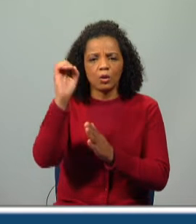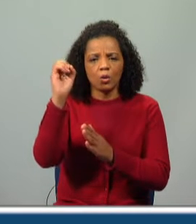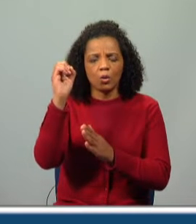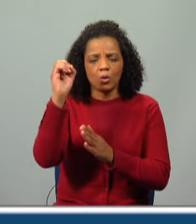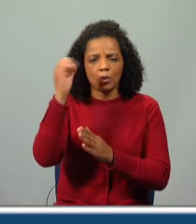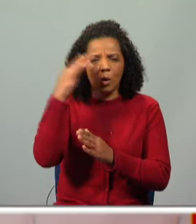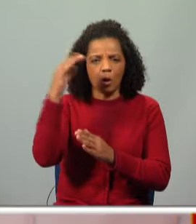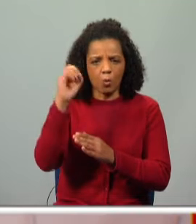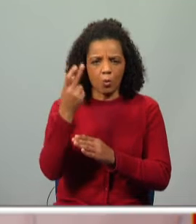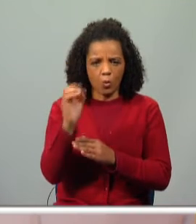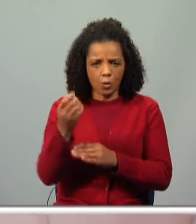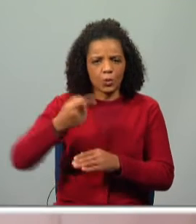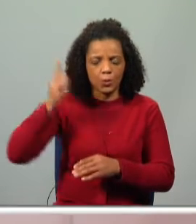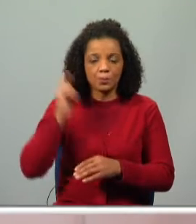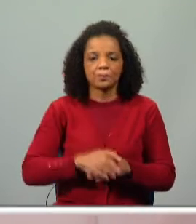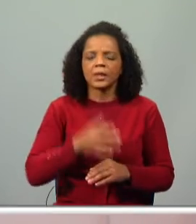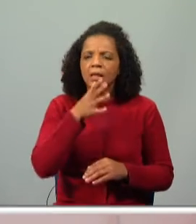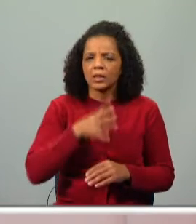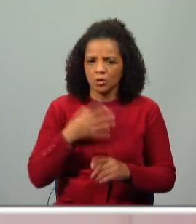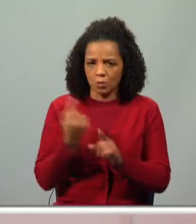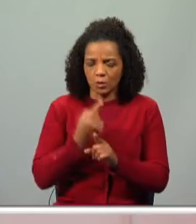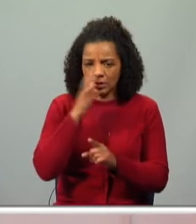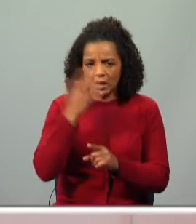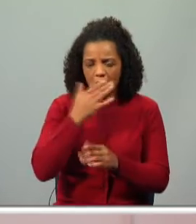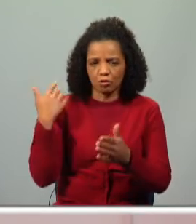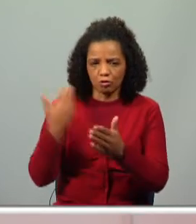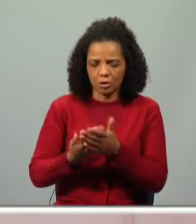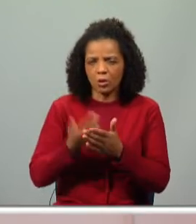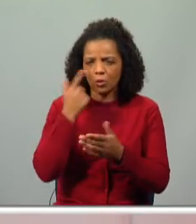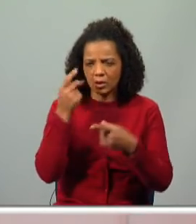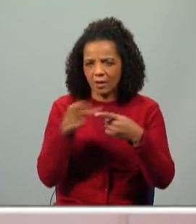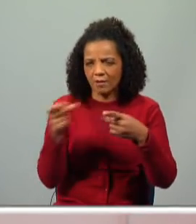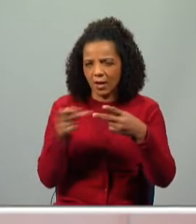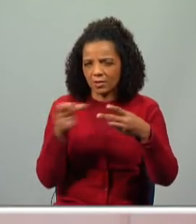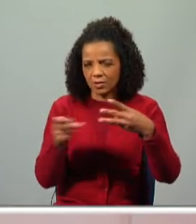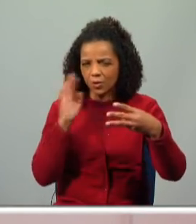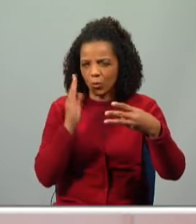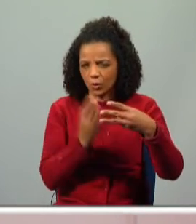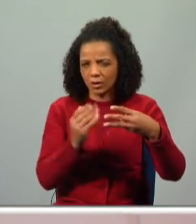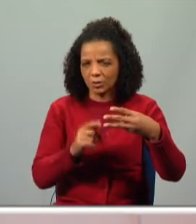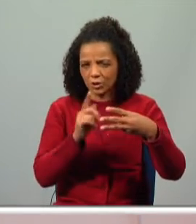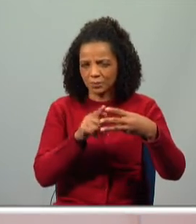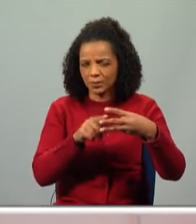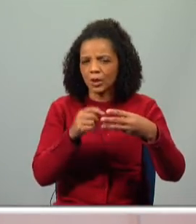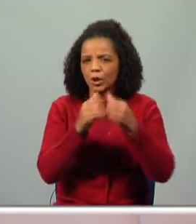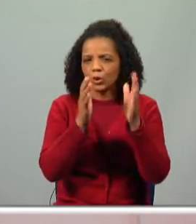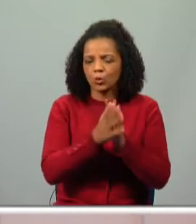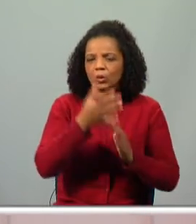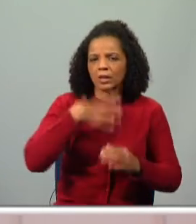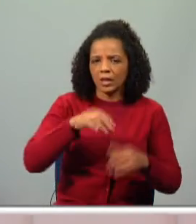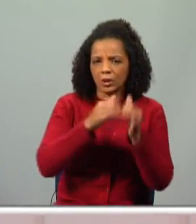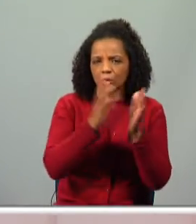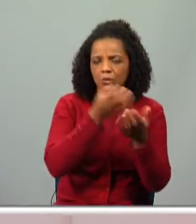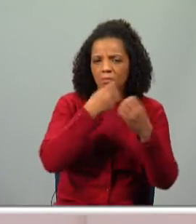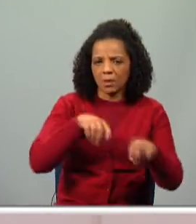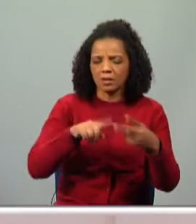coisa, se acompanhaste os nossos blocos anteriores, conheces estas frases que falámos agora, quem tudo quer, tudo perde, devagar se vai